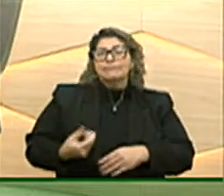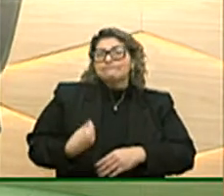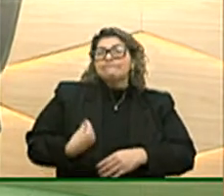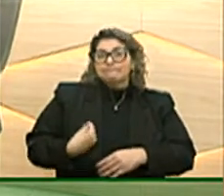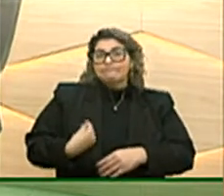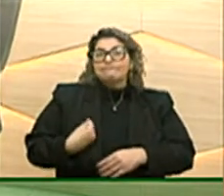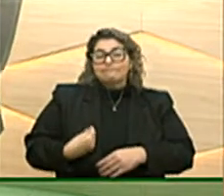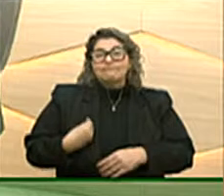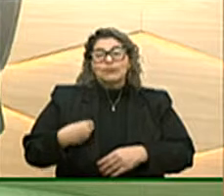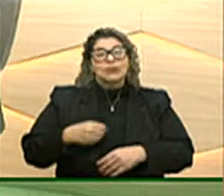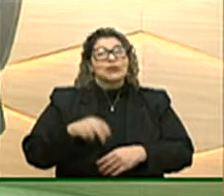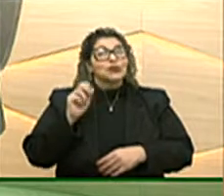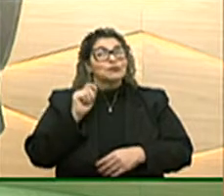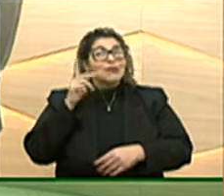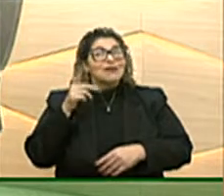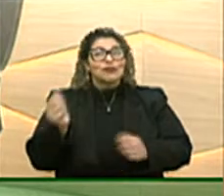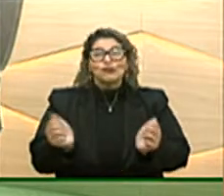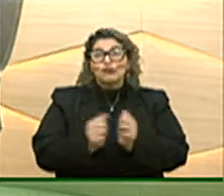mais uma manhã aqui na Assembleia.